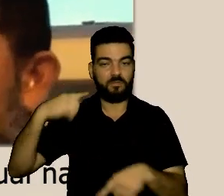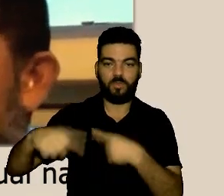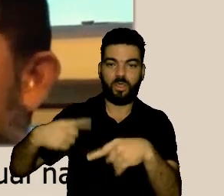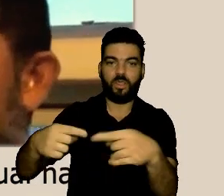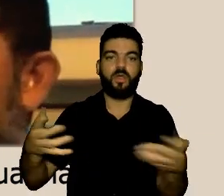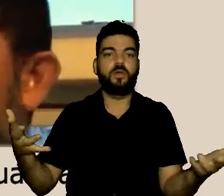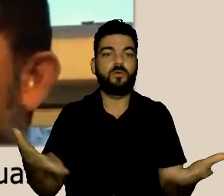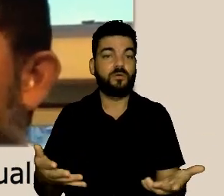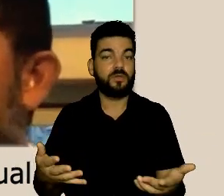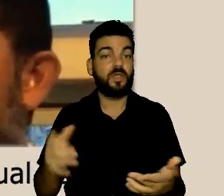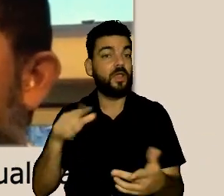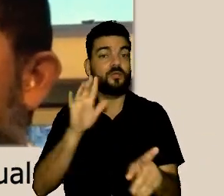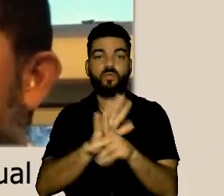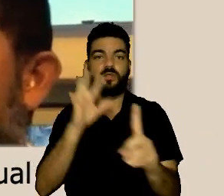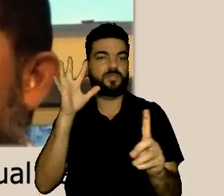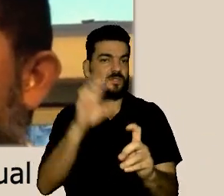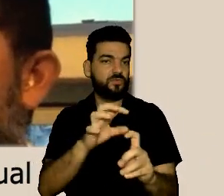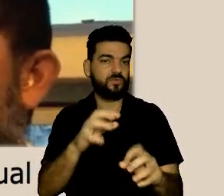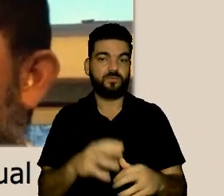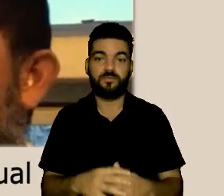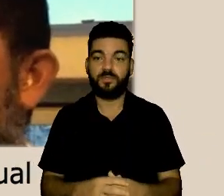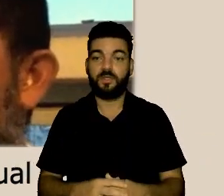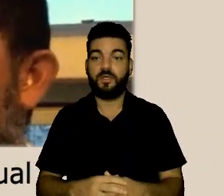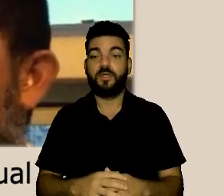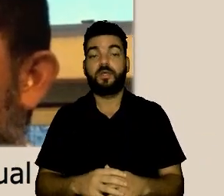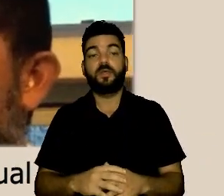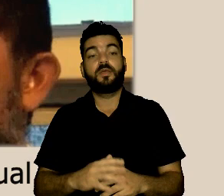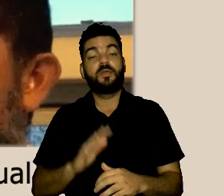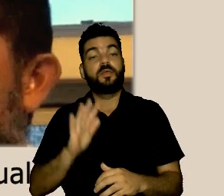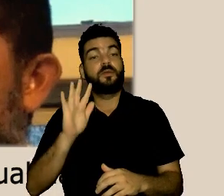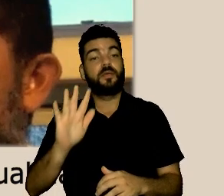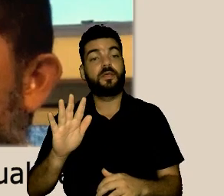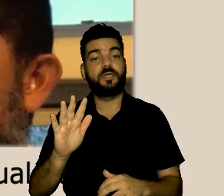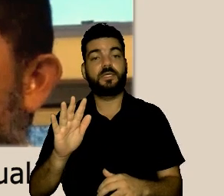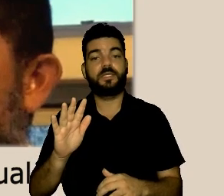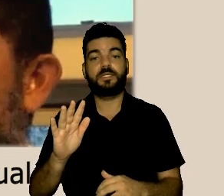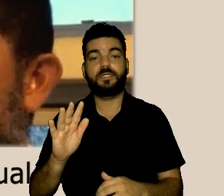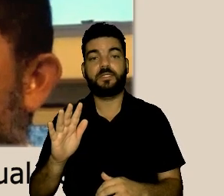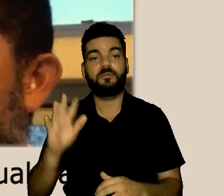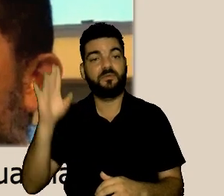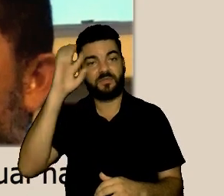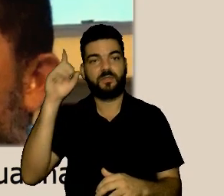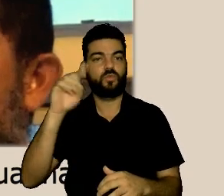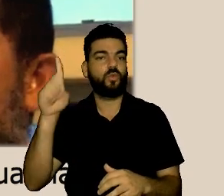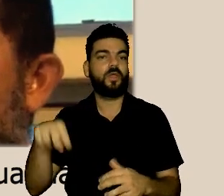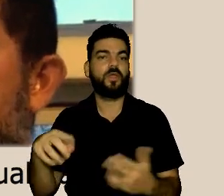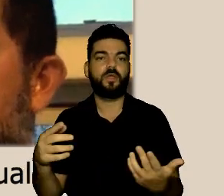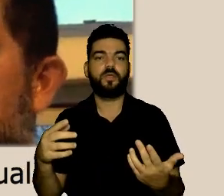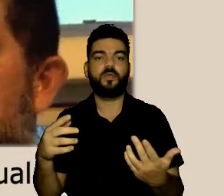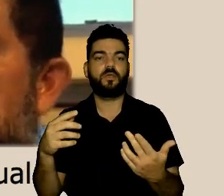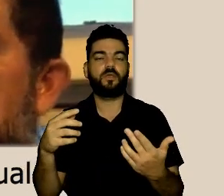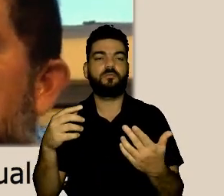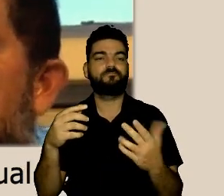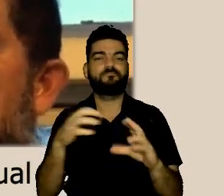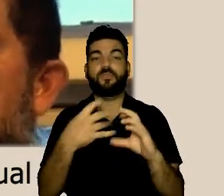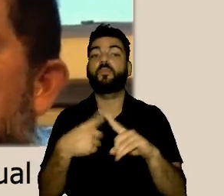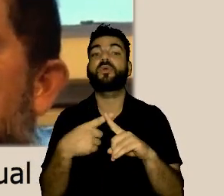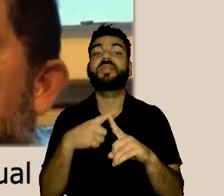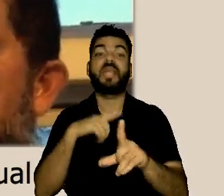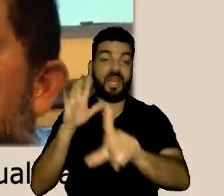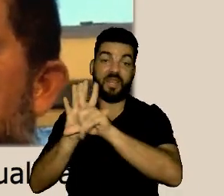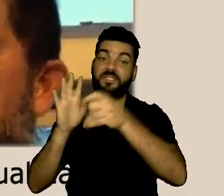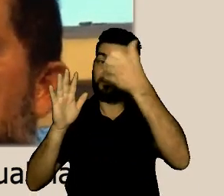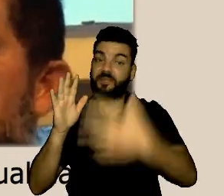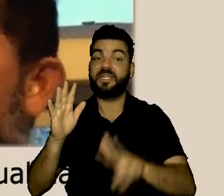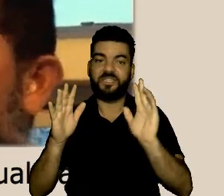exatamente isso às vezes a narrativa que chega para a gente é do assédio só que quando você vai ver